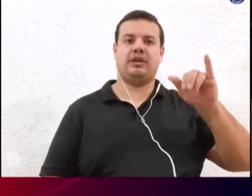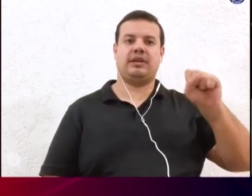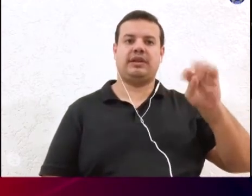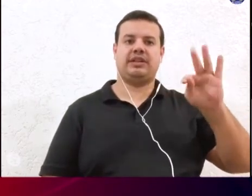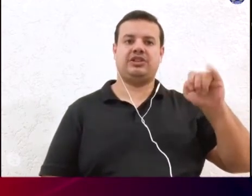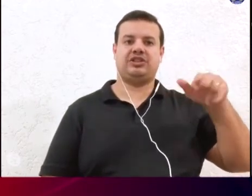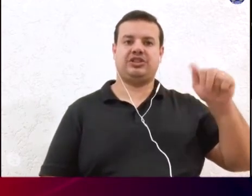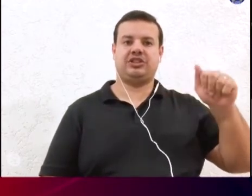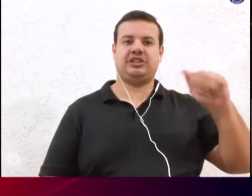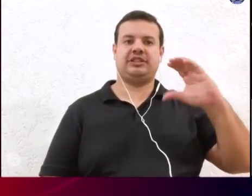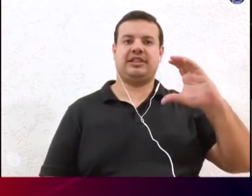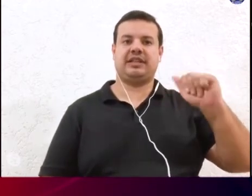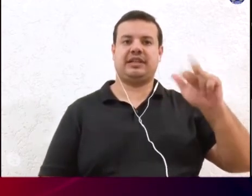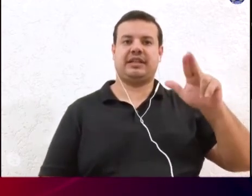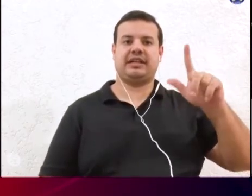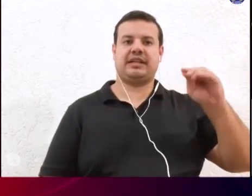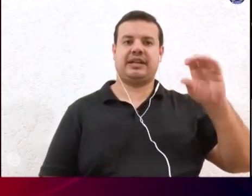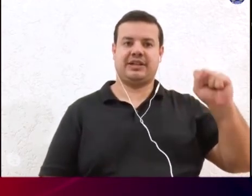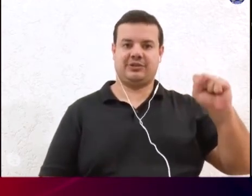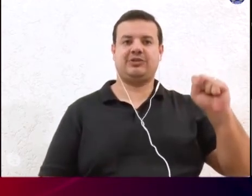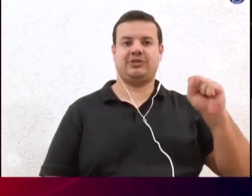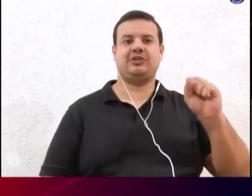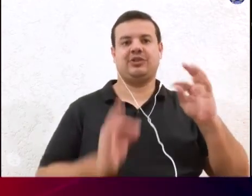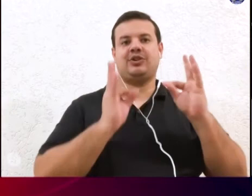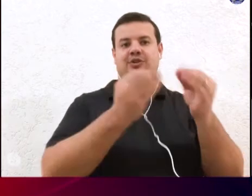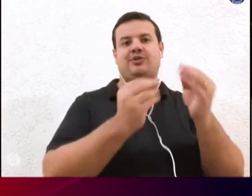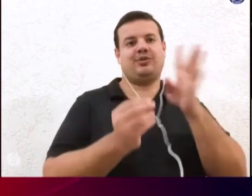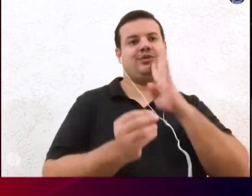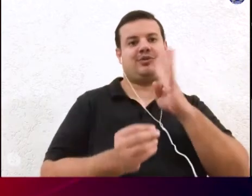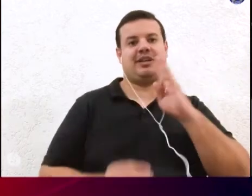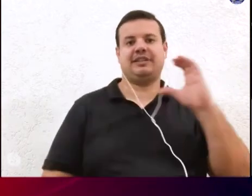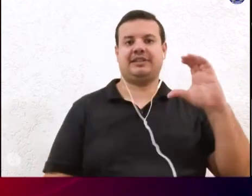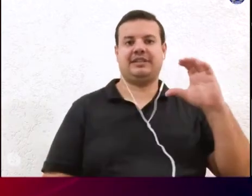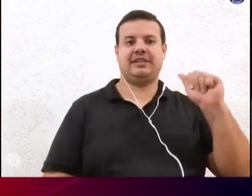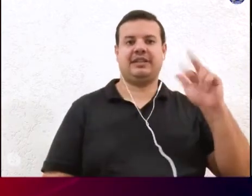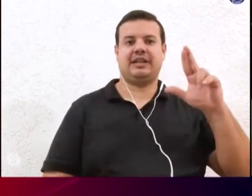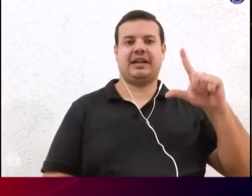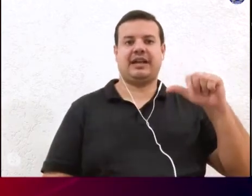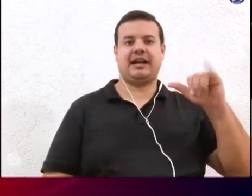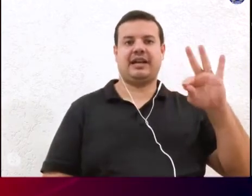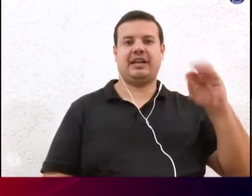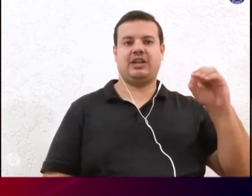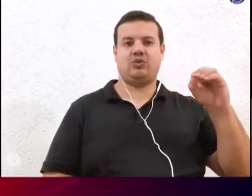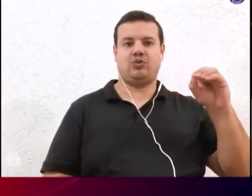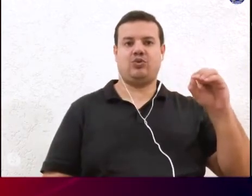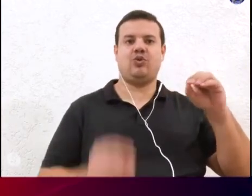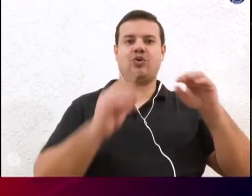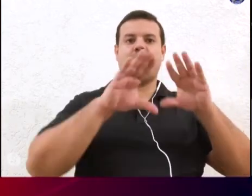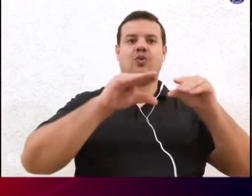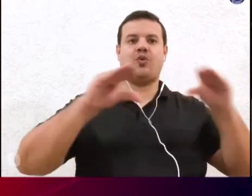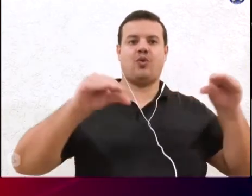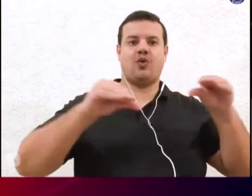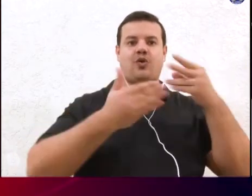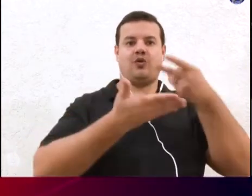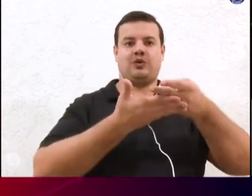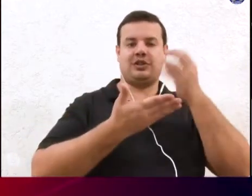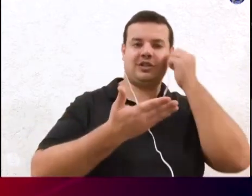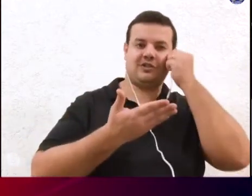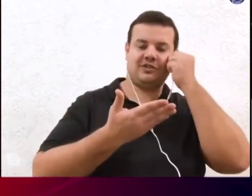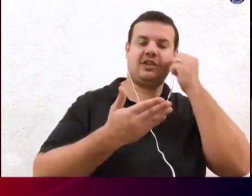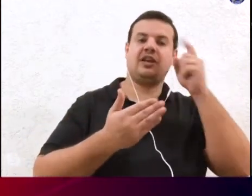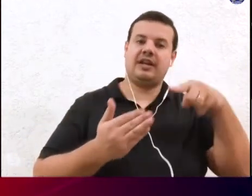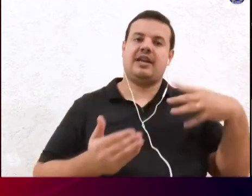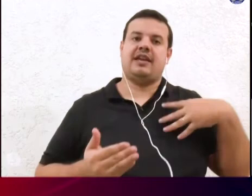muitos desta casa conhecem o nosso Carlito Colchões que é filho do senhor